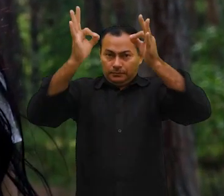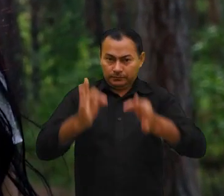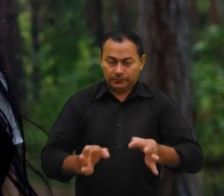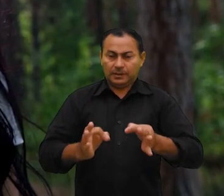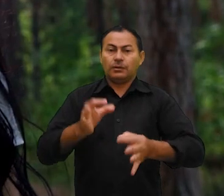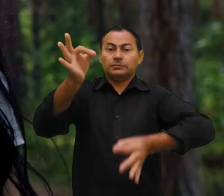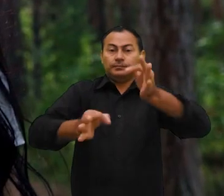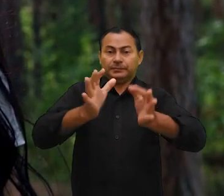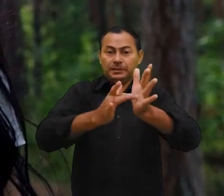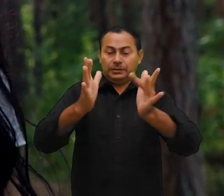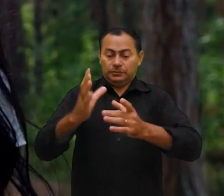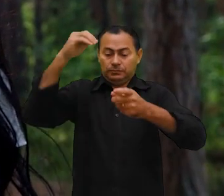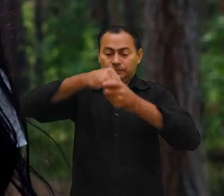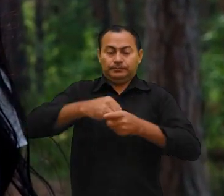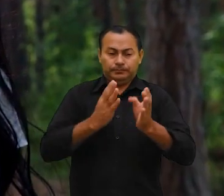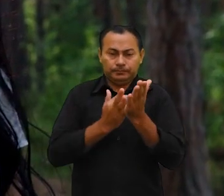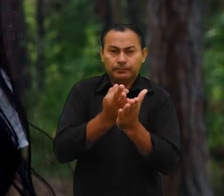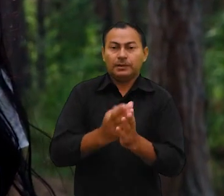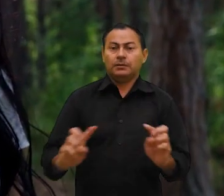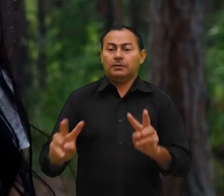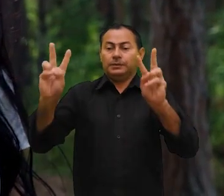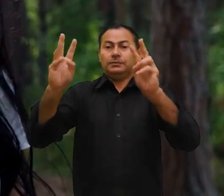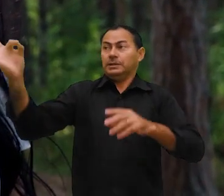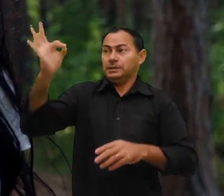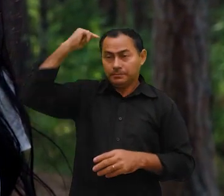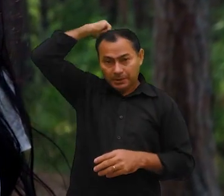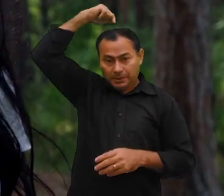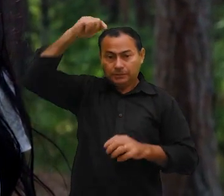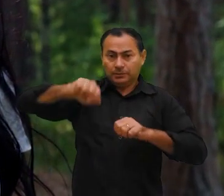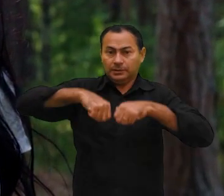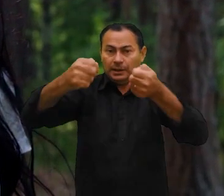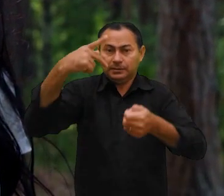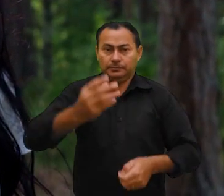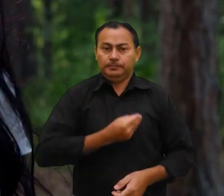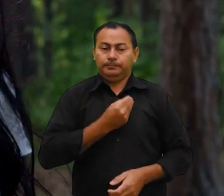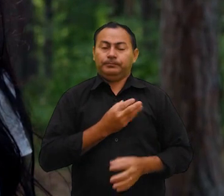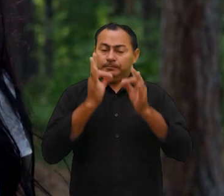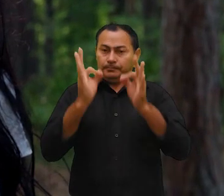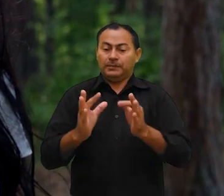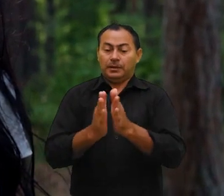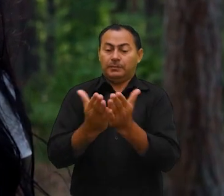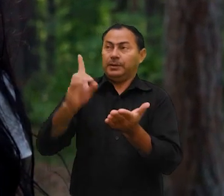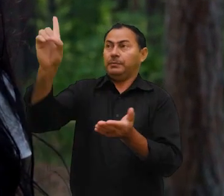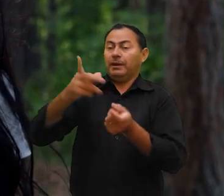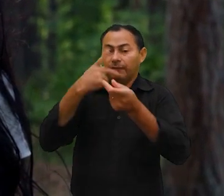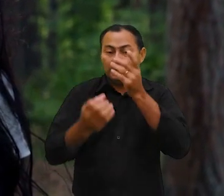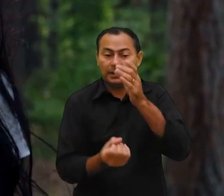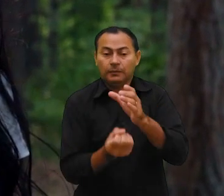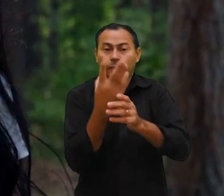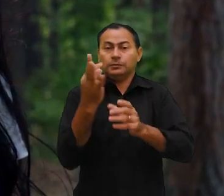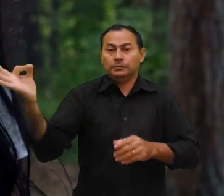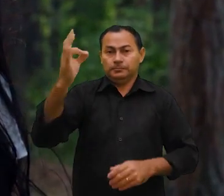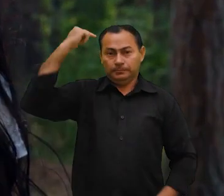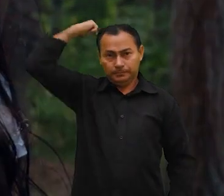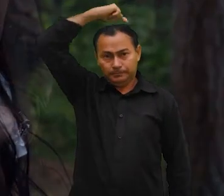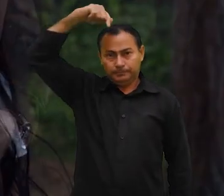a justiça de Cristo, em estar vestido com as virtudes que o Espírito Santo produz na sua vida, as quais a Bíblia chama de fruto do